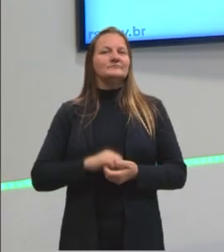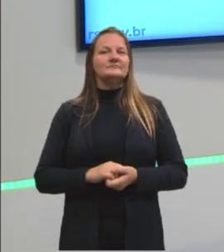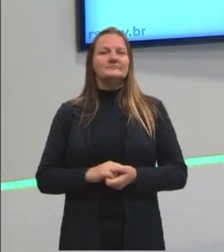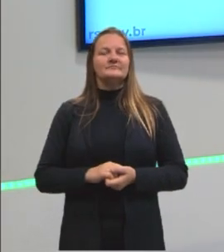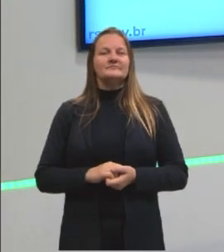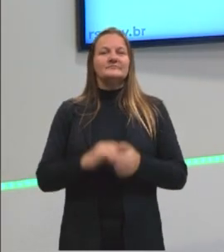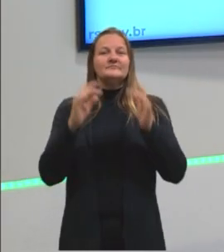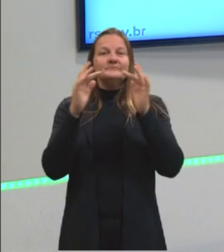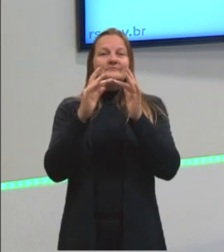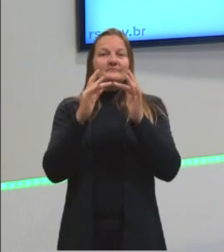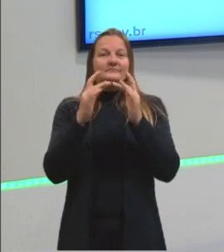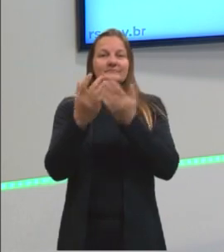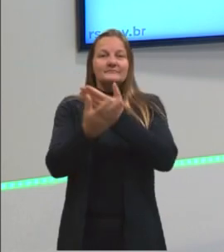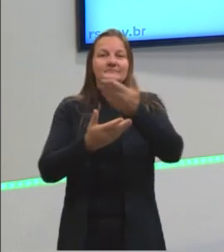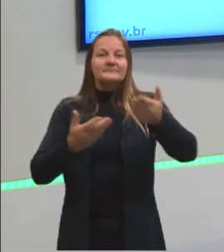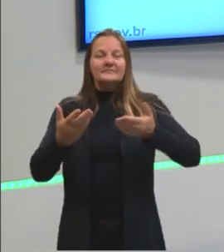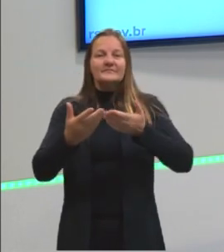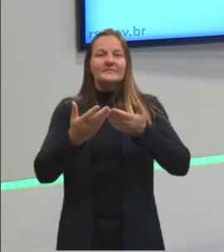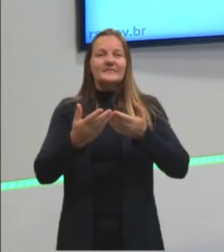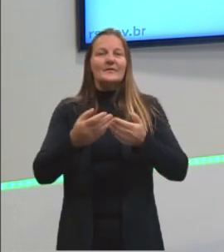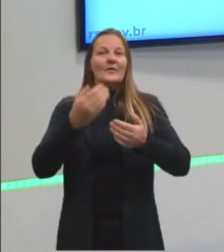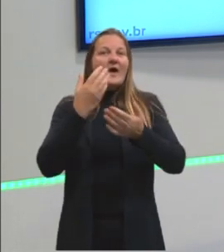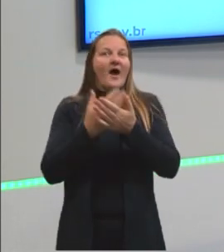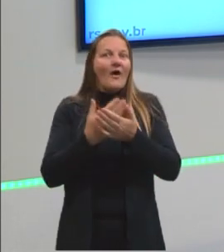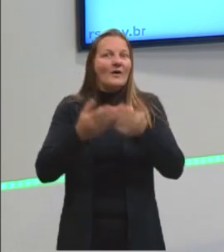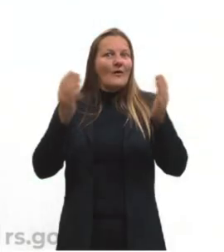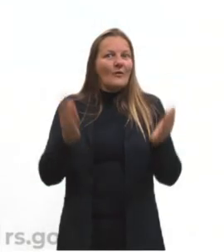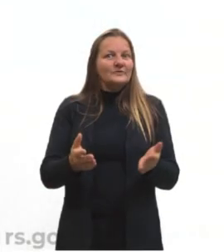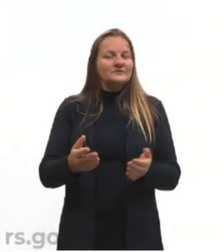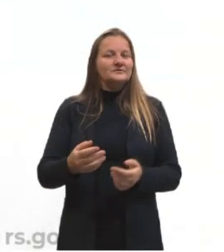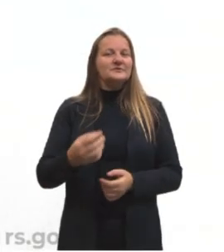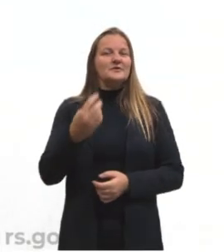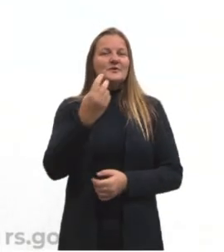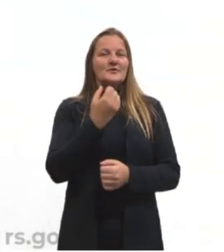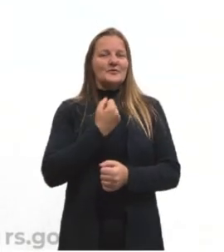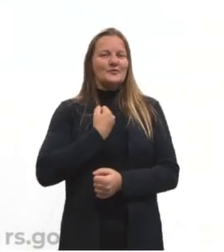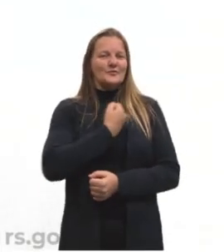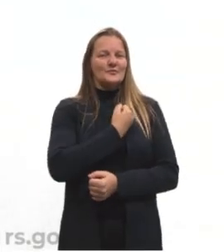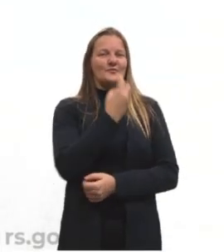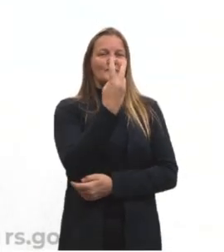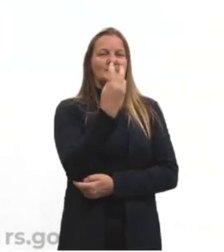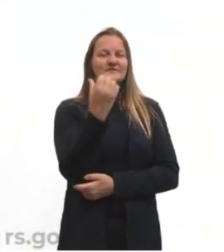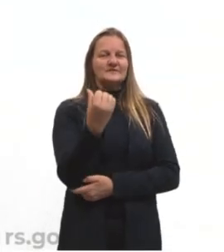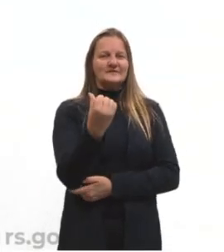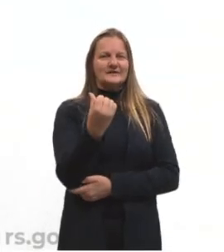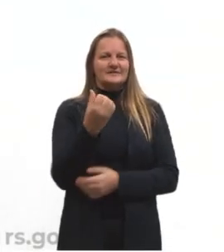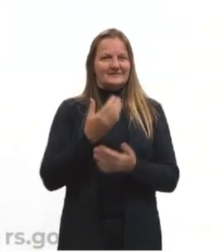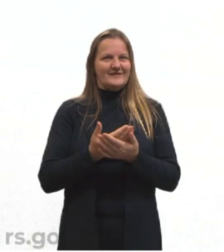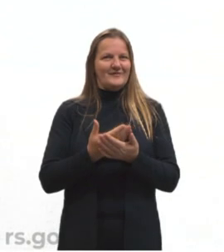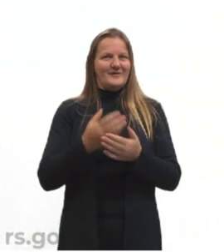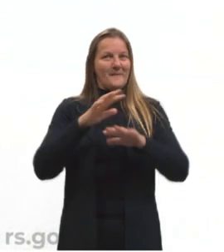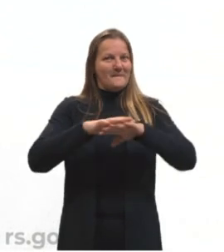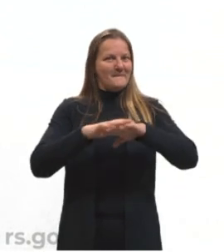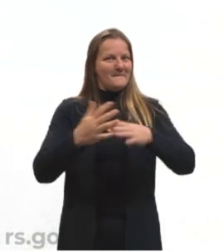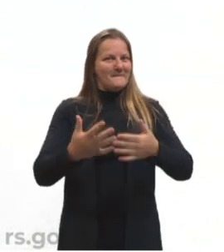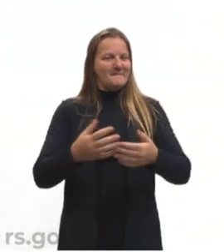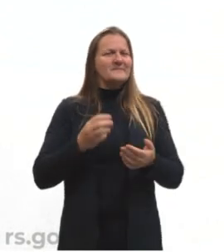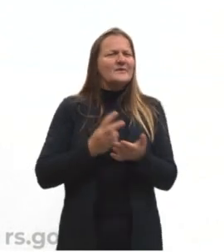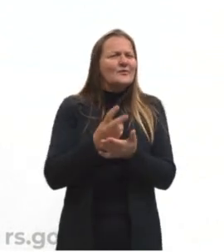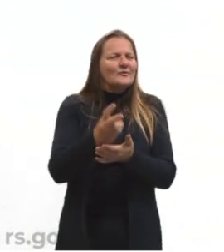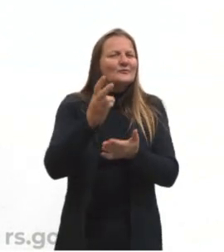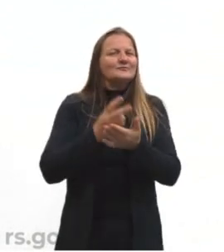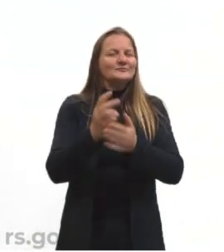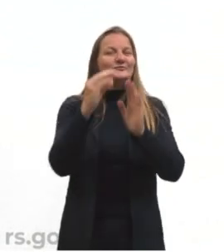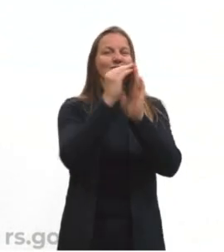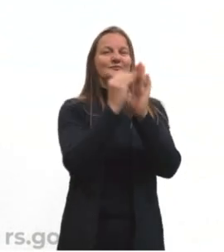de número 26. Vamos estudar grandezas. Então, vamos entrar, dando continuidade no